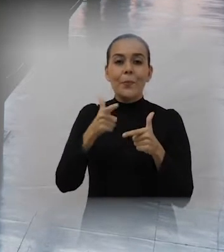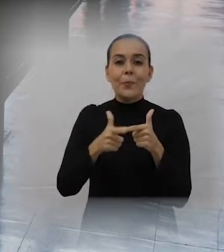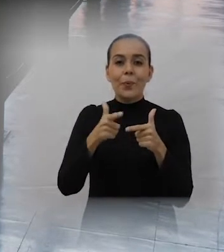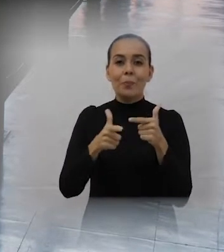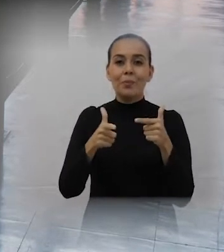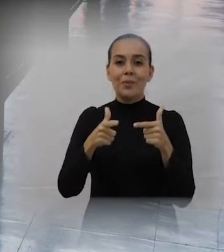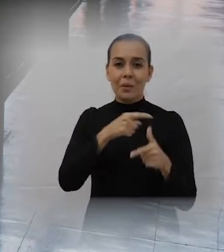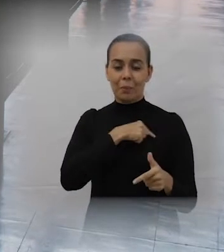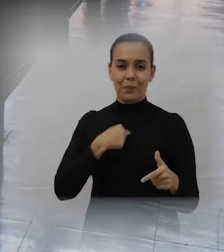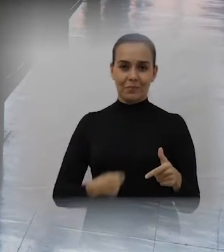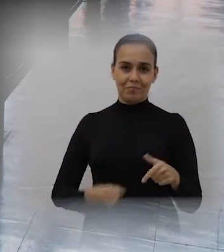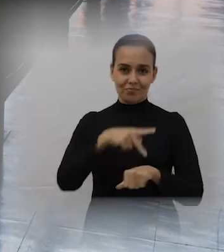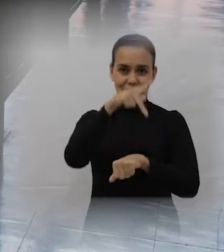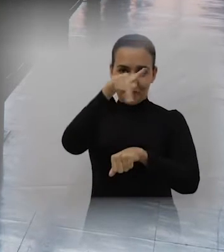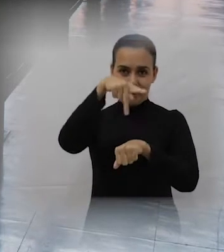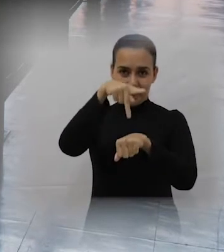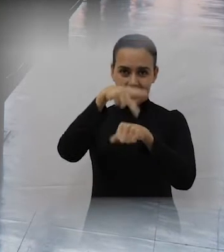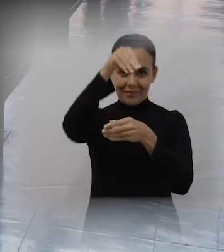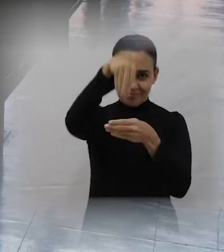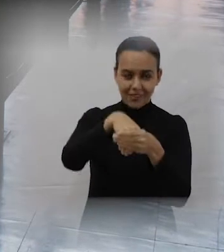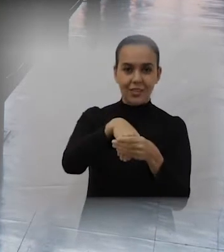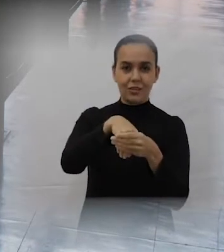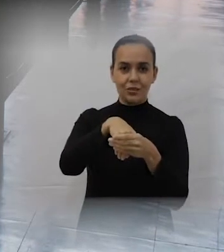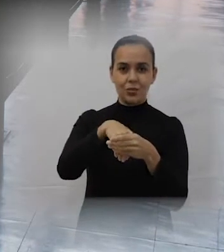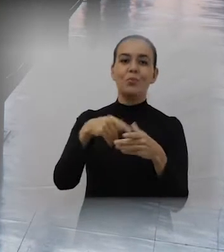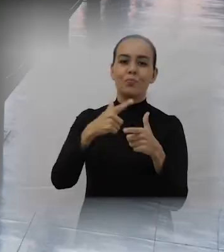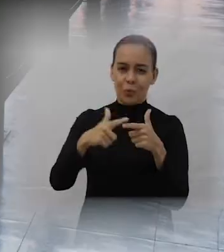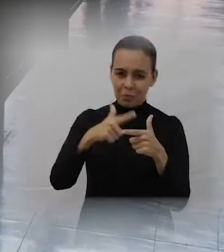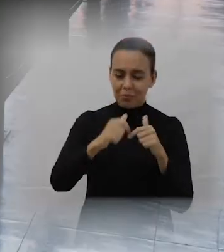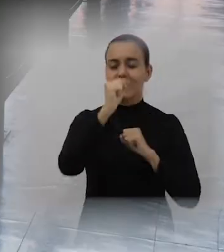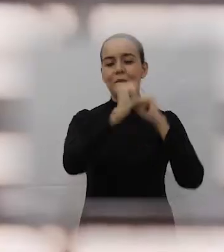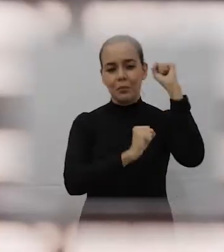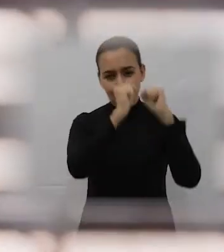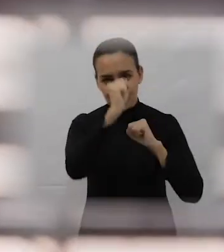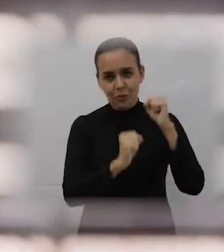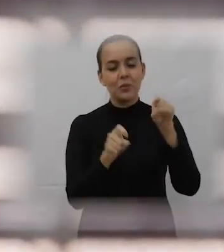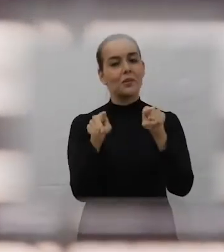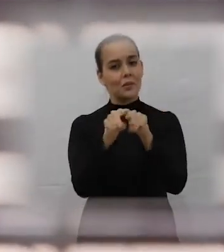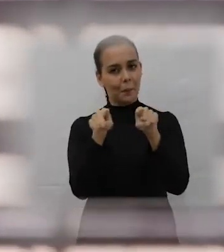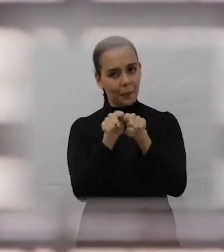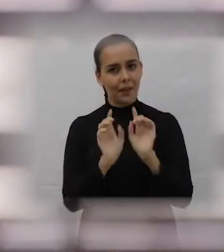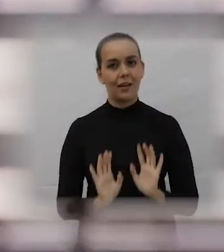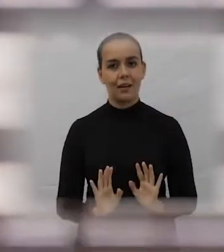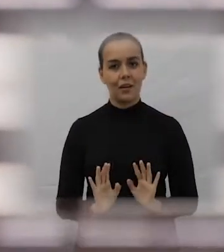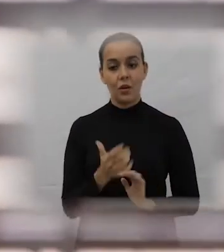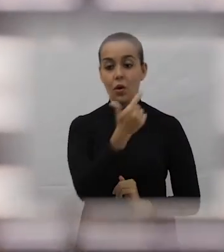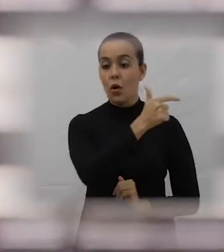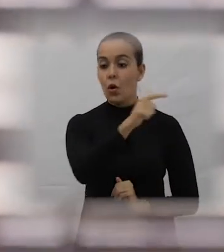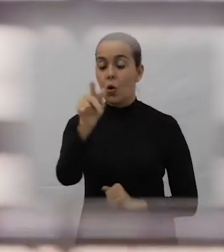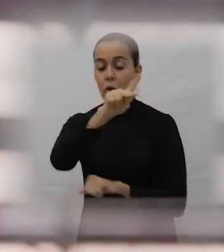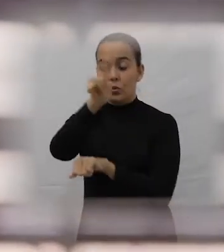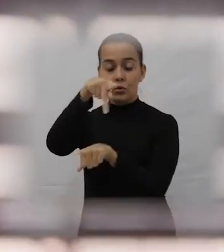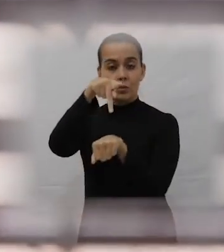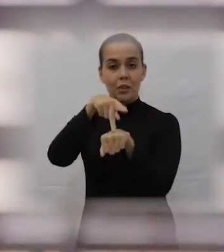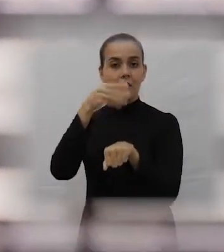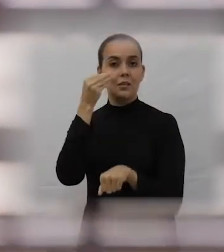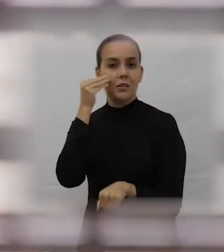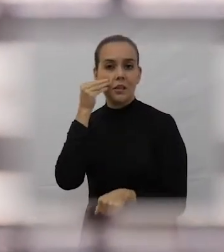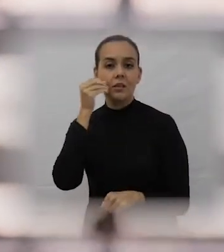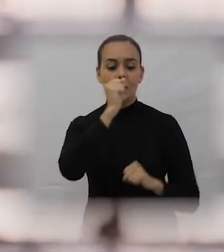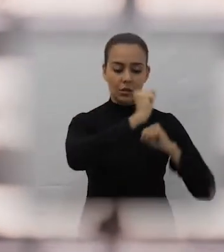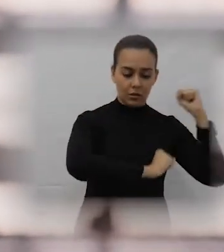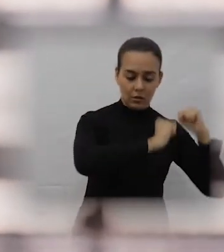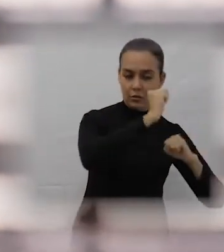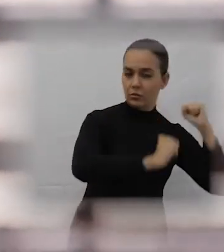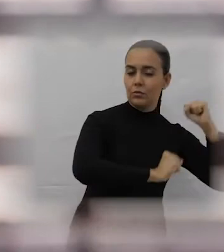os países recém-industrializados estavam buscando mercado, buscando matéria-prima barata, e literalmente assediaram a